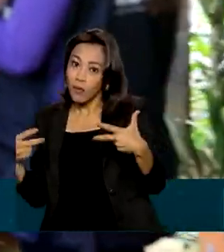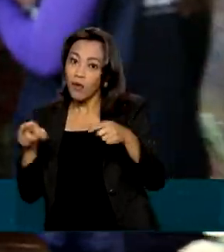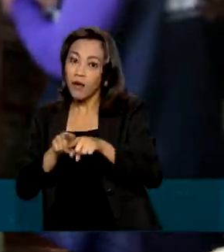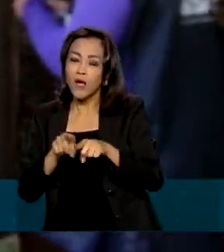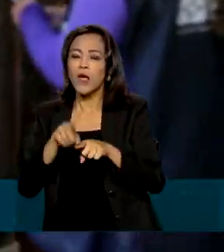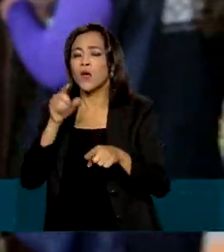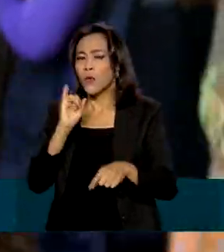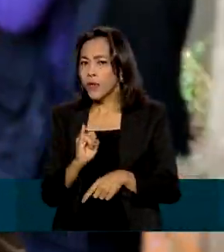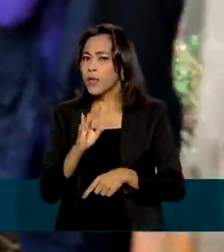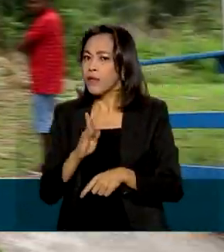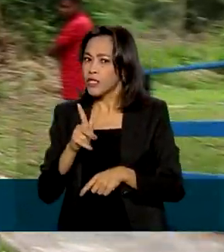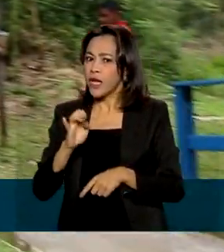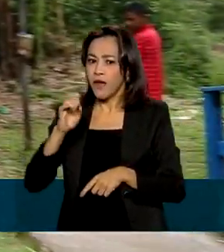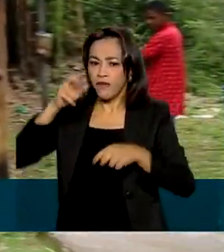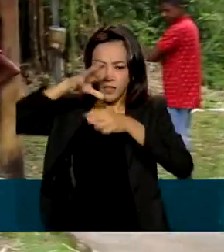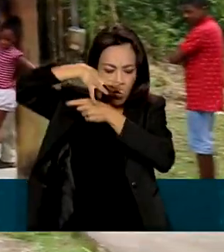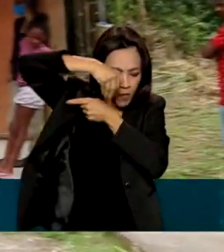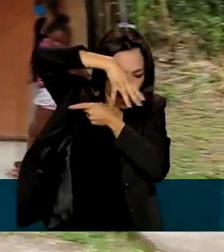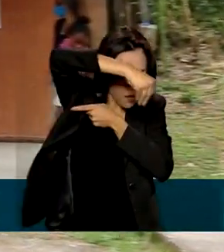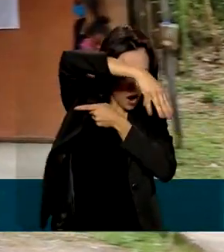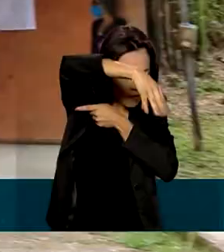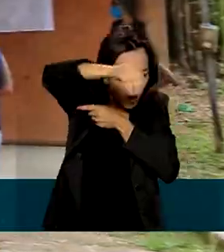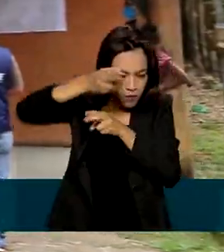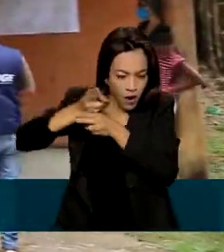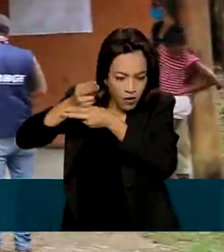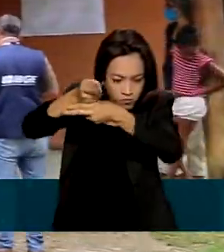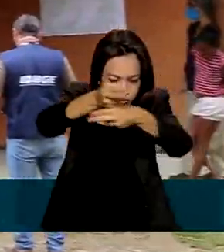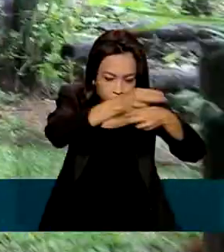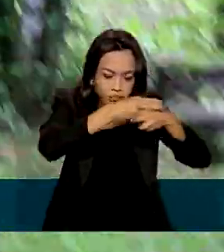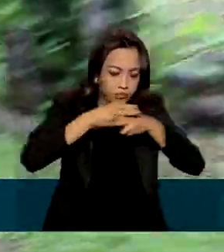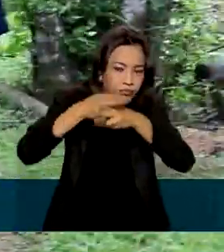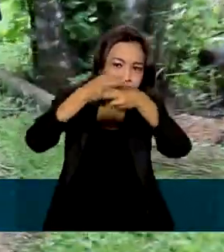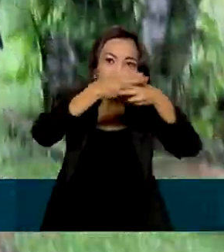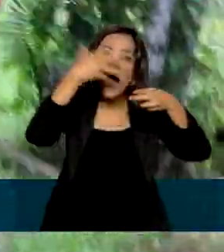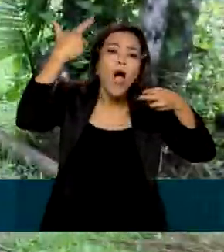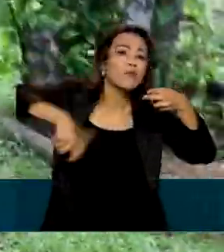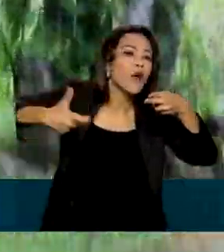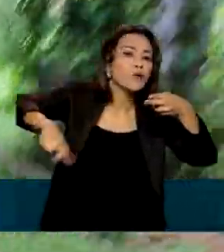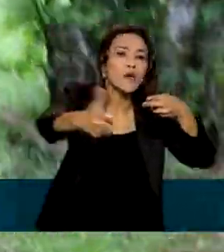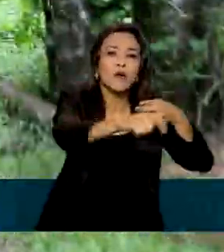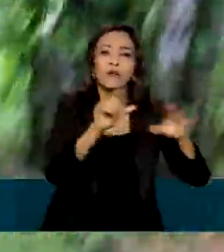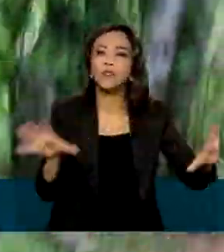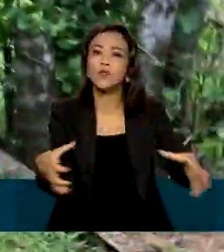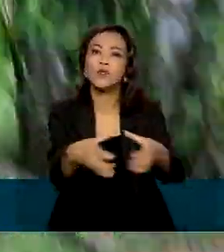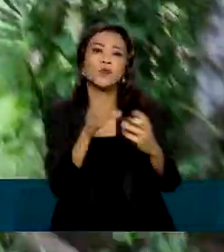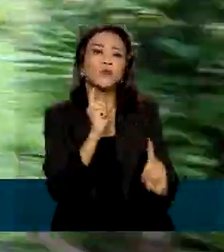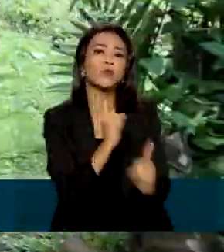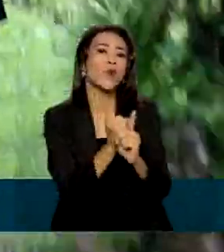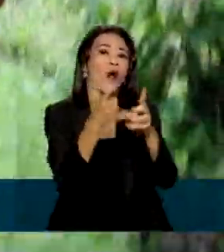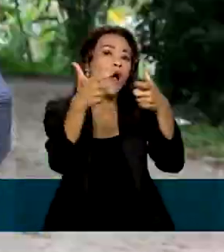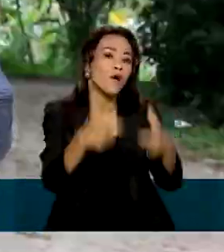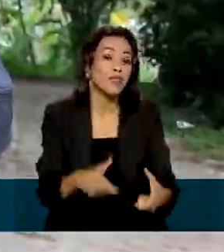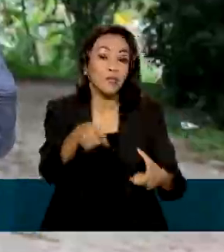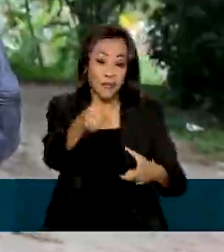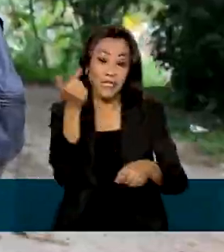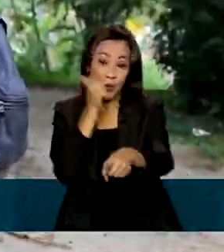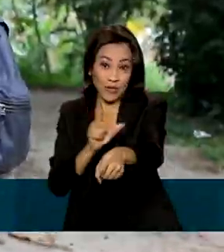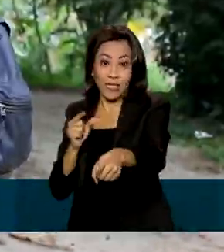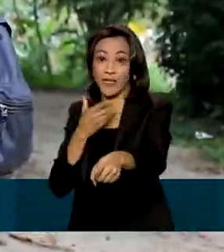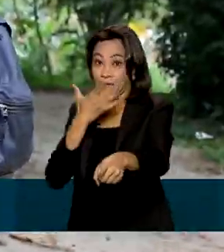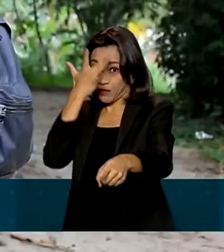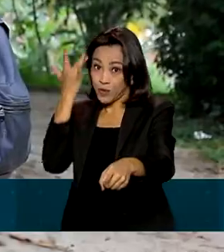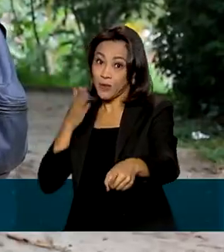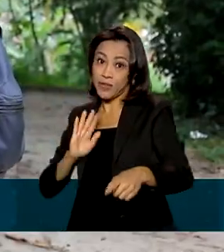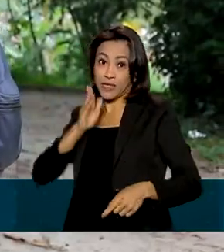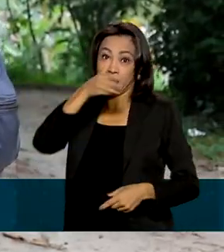mapeamento com imagens de satélite para localizar esses grupos e permitir que os recenseadores cheguem a esses locais.